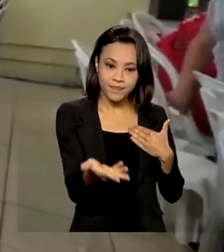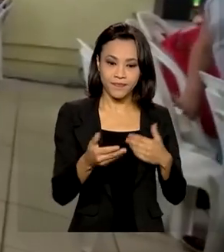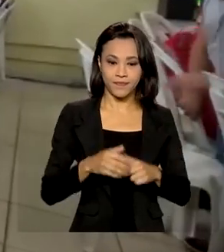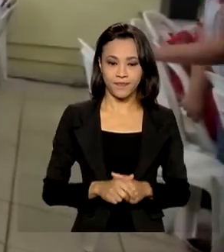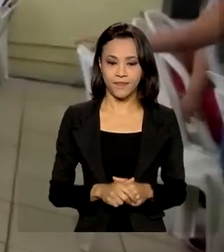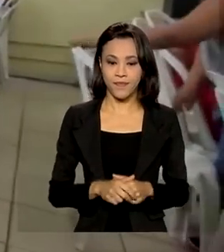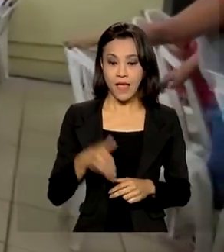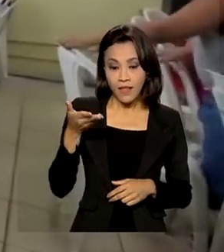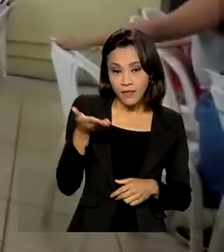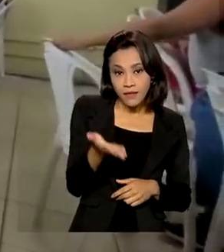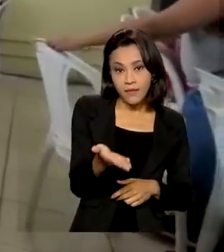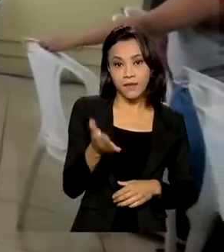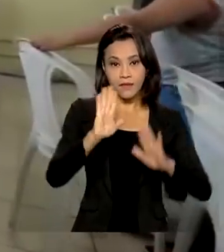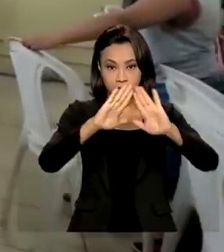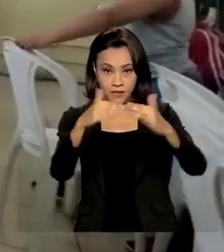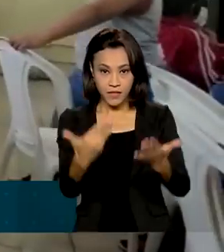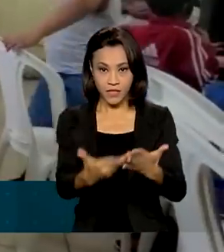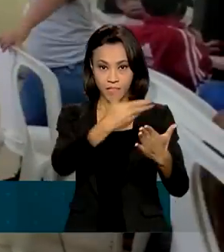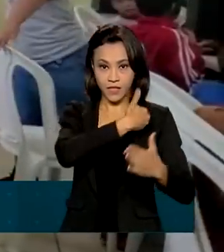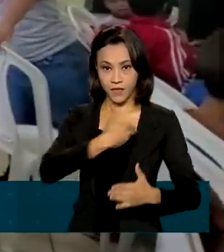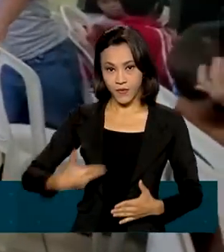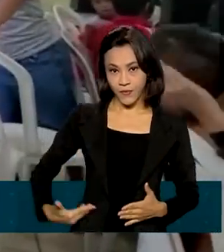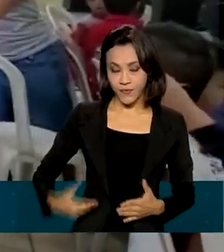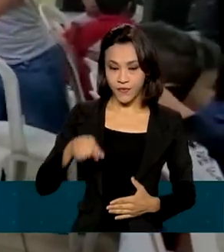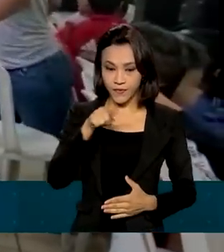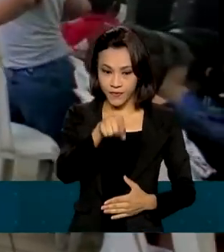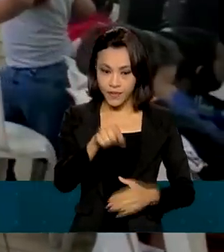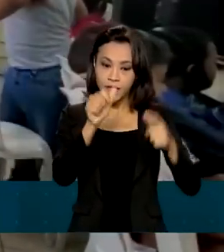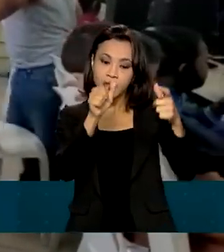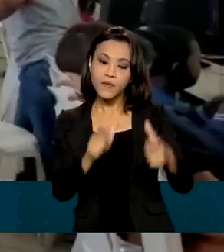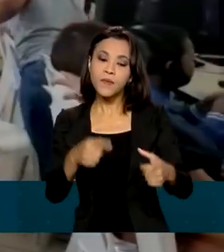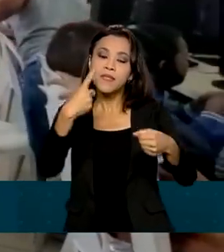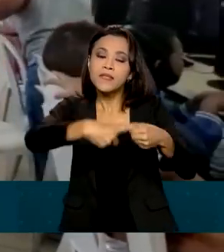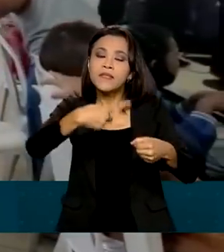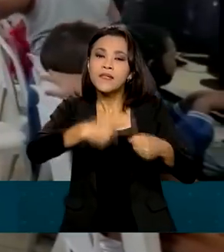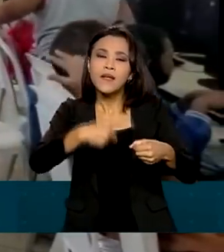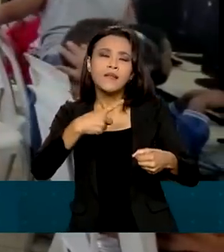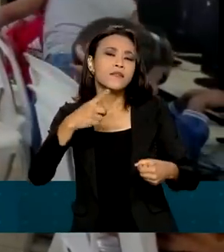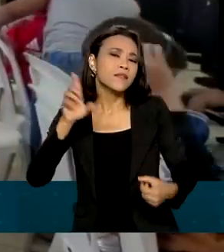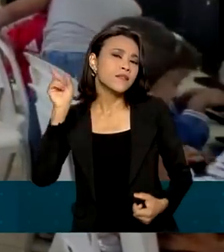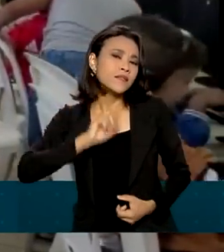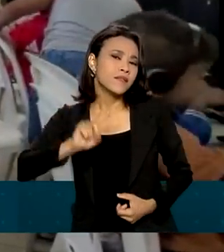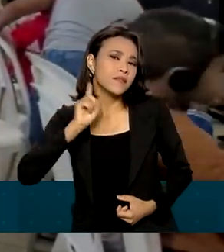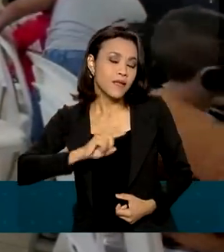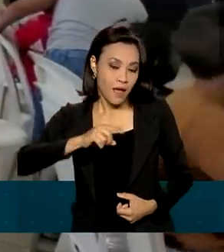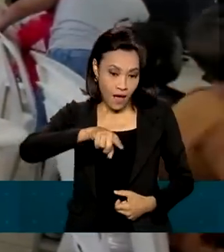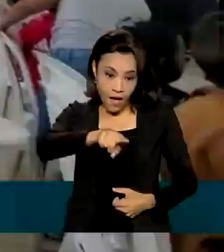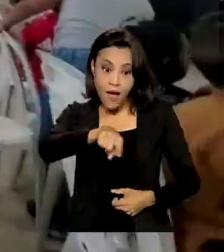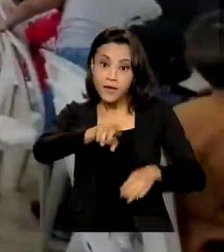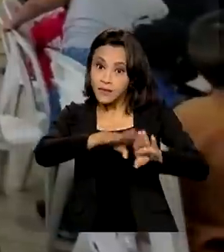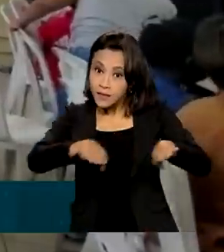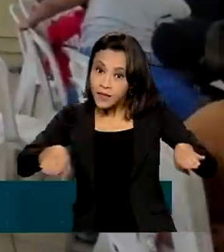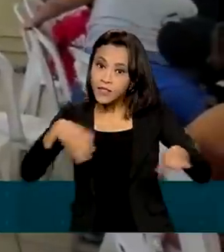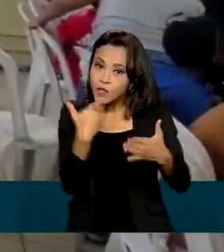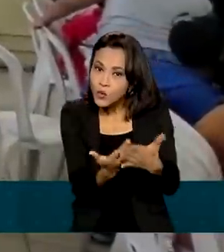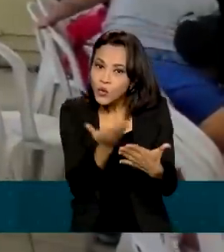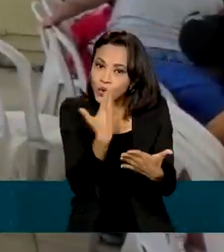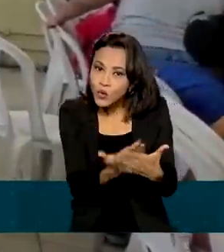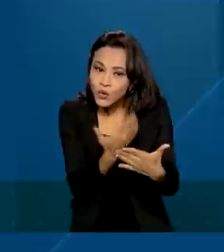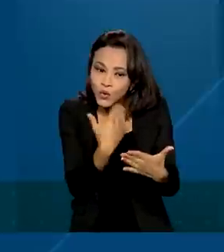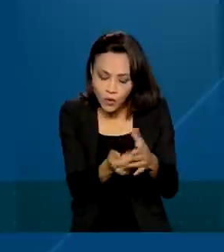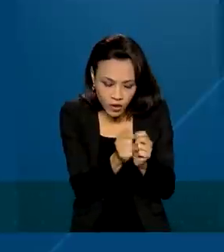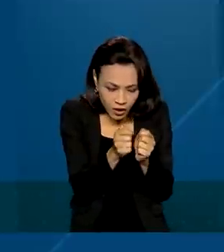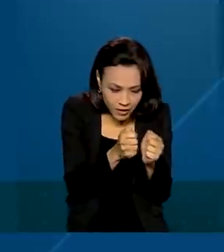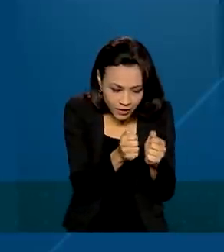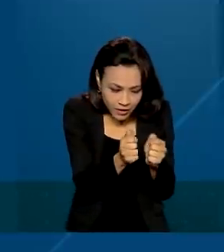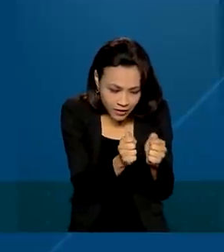Nesta escola da rede pública de governador Valadares, em Minas Gerais, as crianças estudam enquanto jogam.